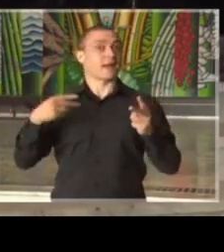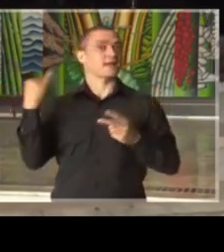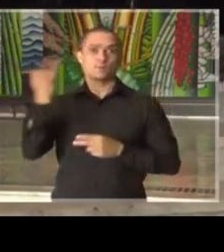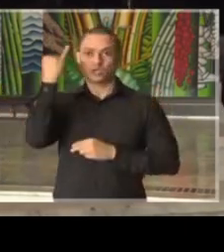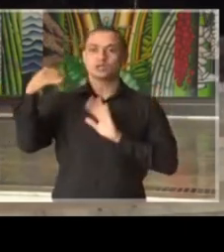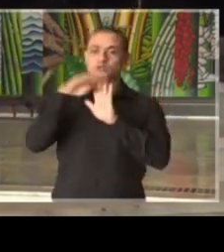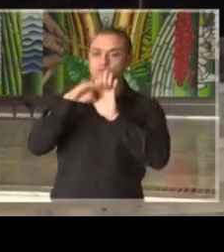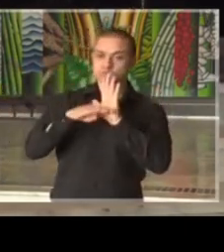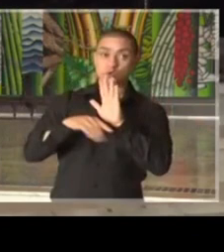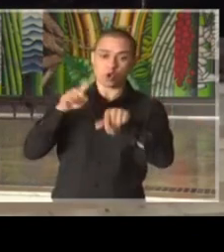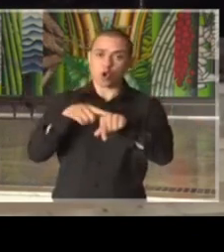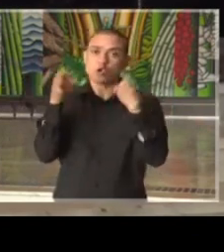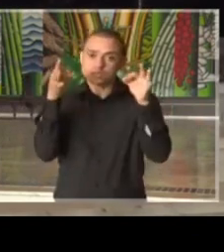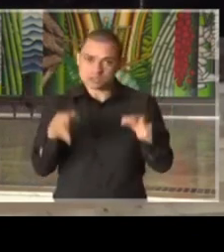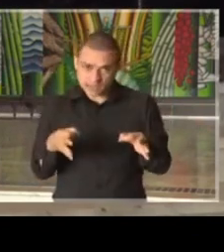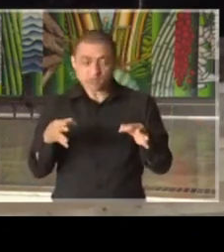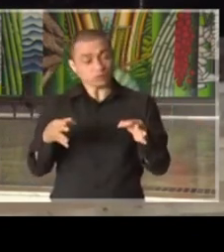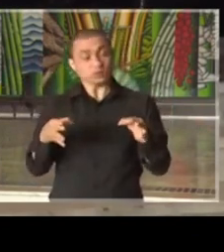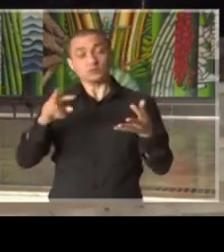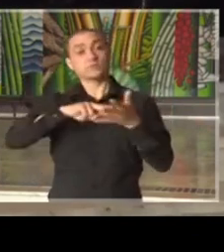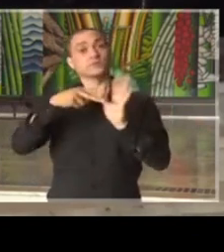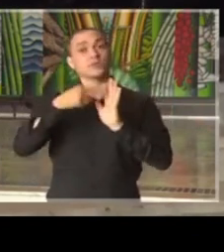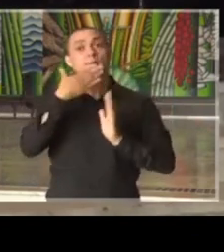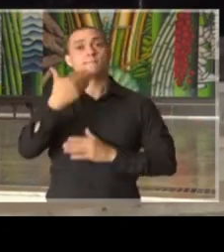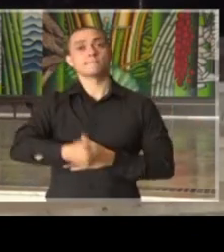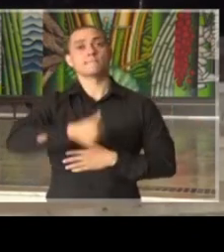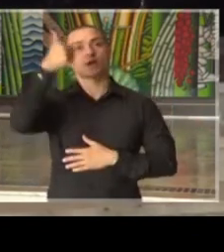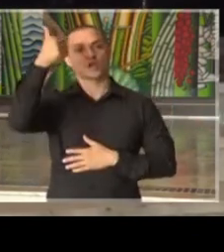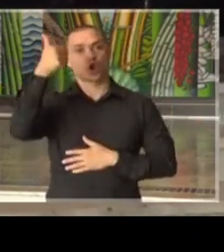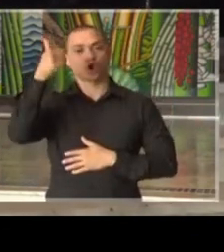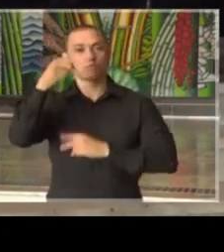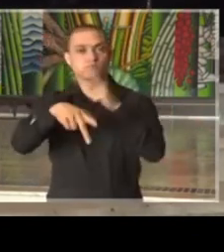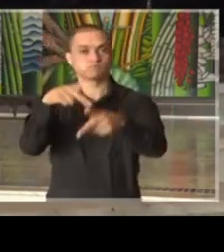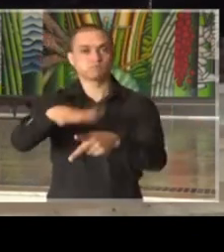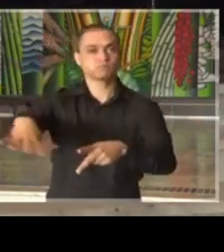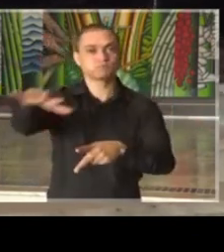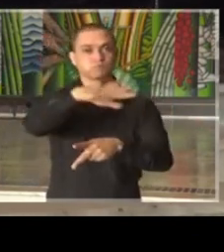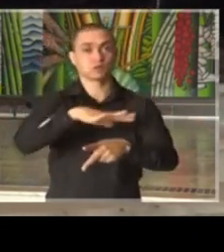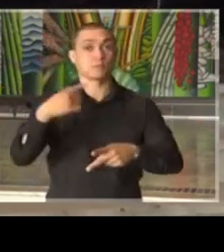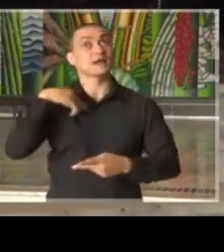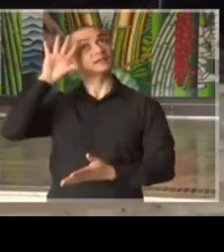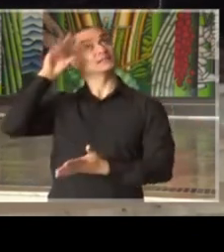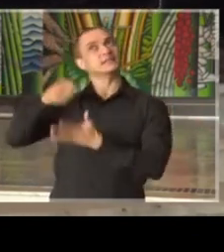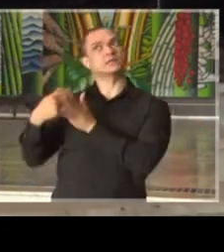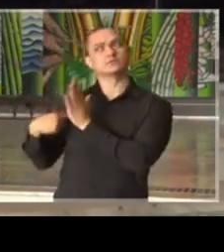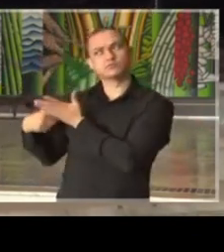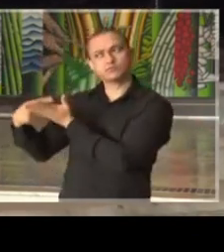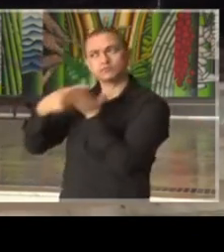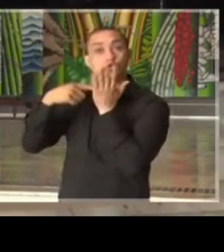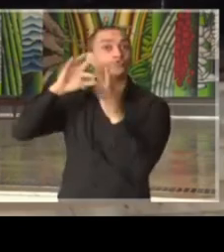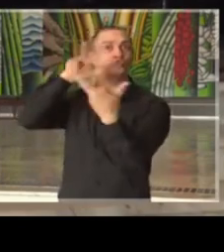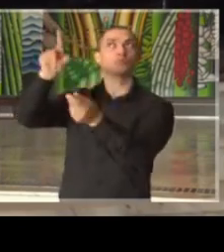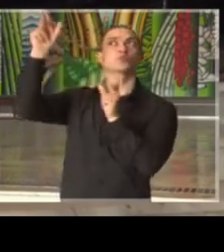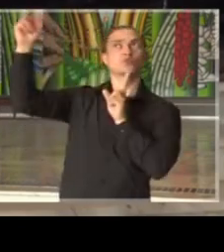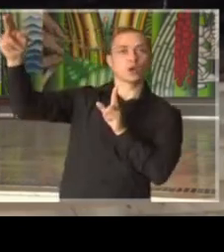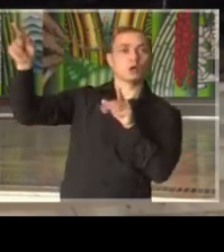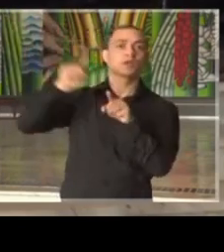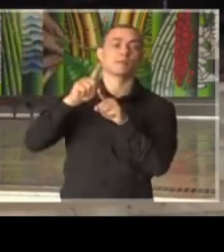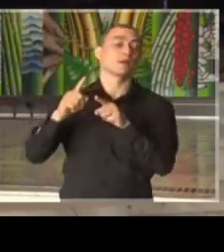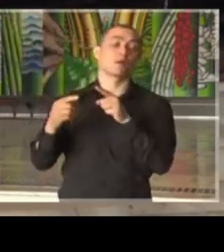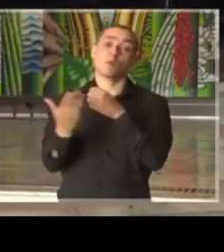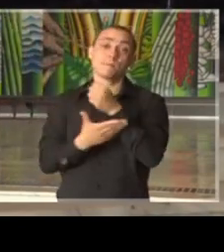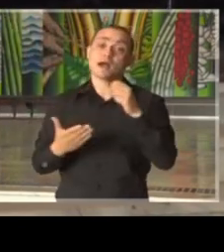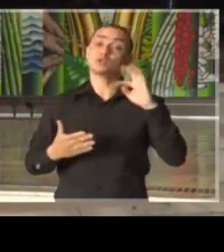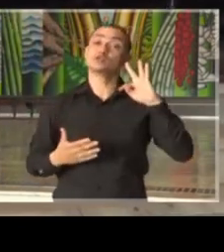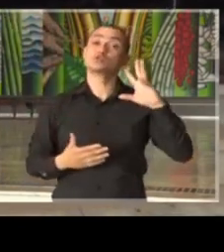adequado que consistem com o melhor que nós estamos vendo de decisões no mundo e respaldada por